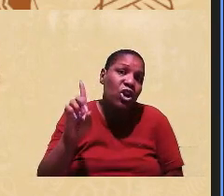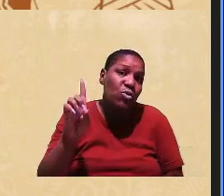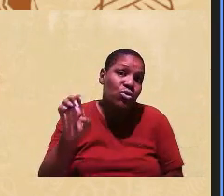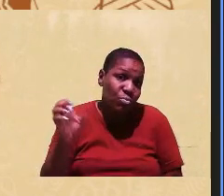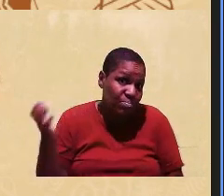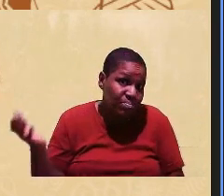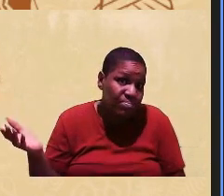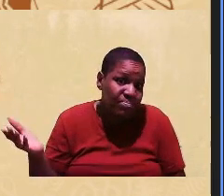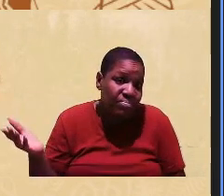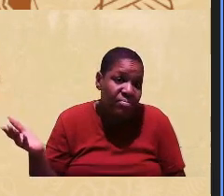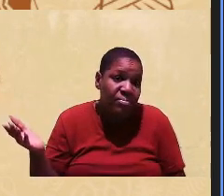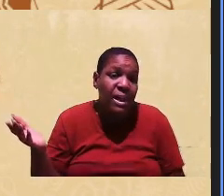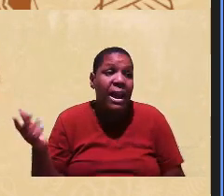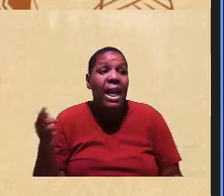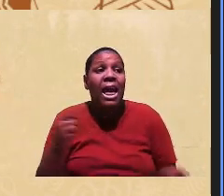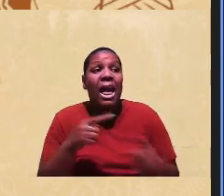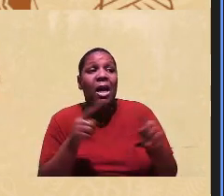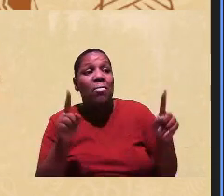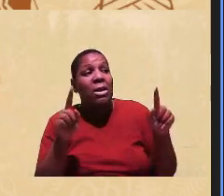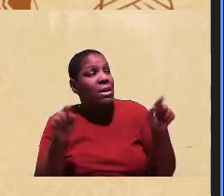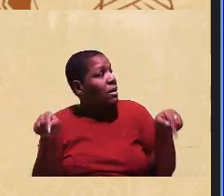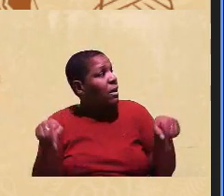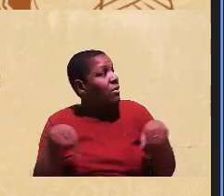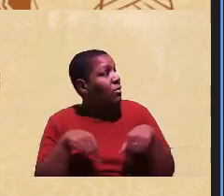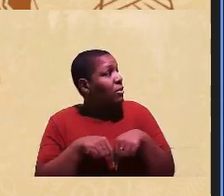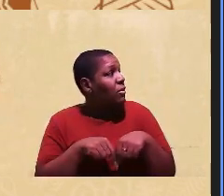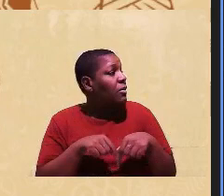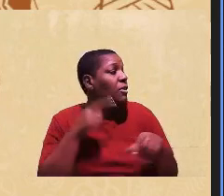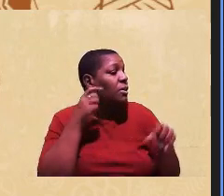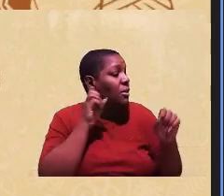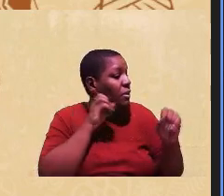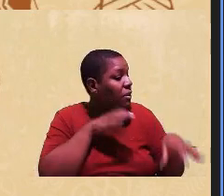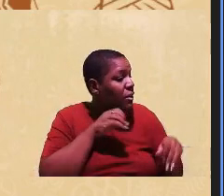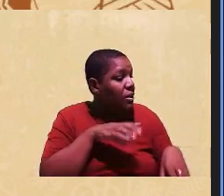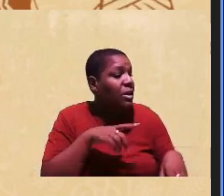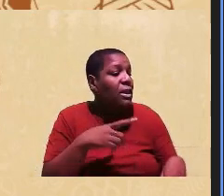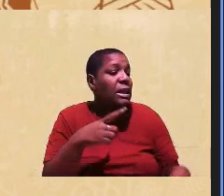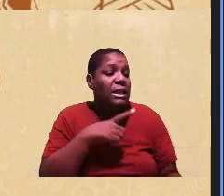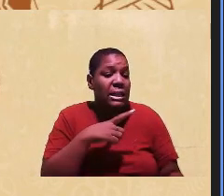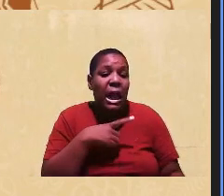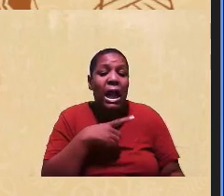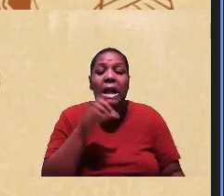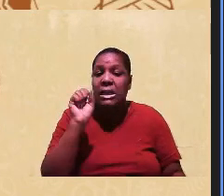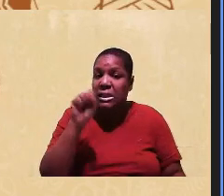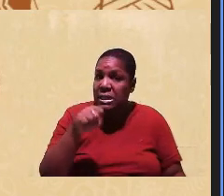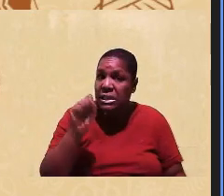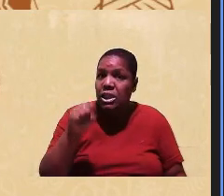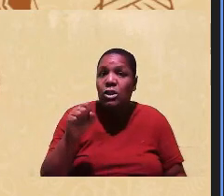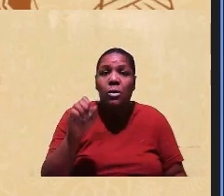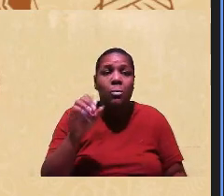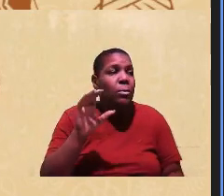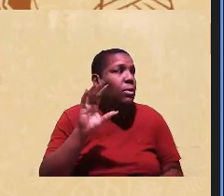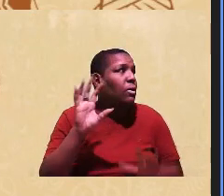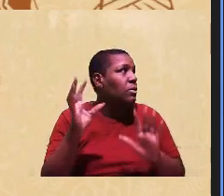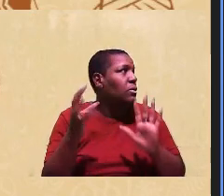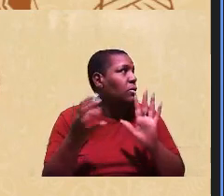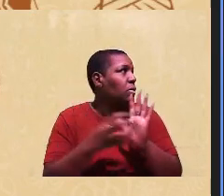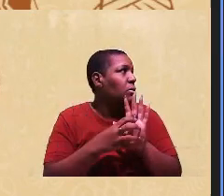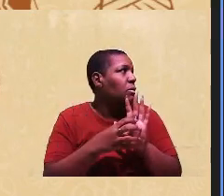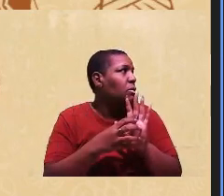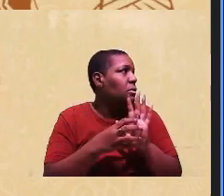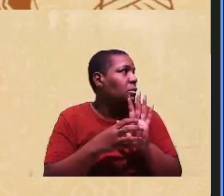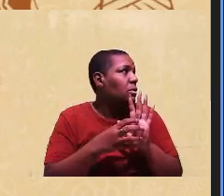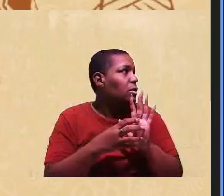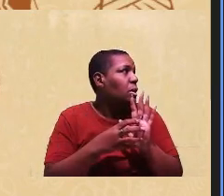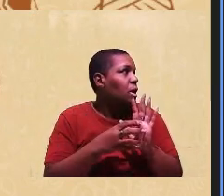Ah, mas é um espaço de educação, a gente tem que ensinar e nos concursos públicos também, o que eu tenho